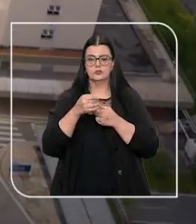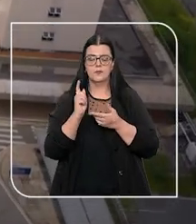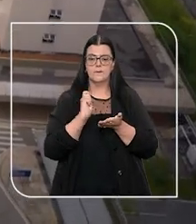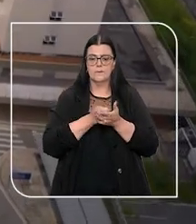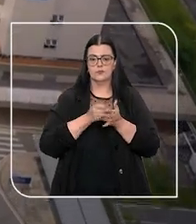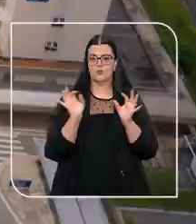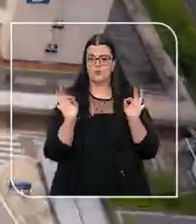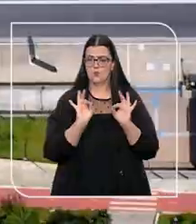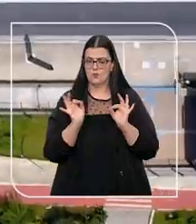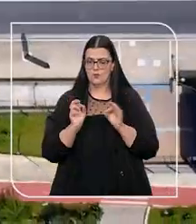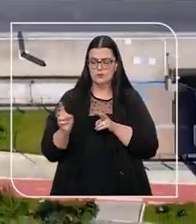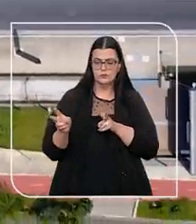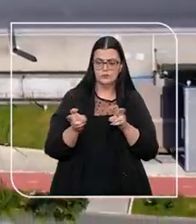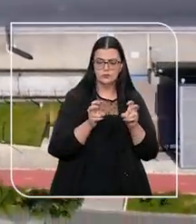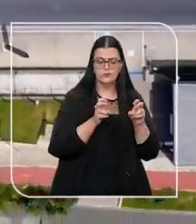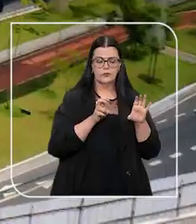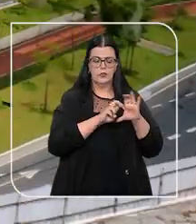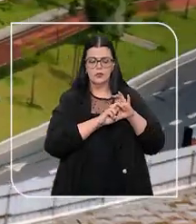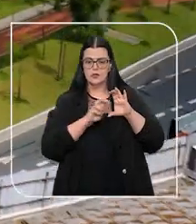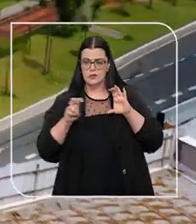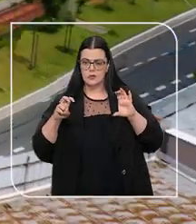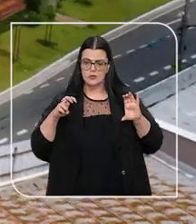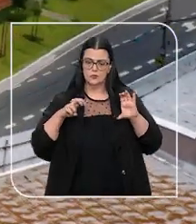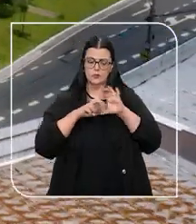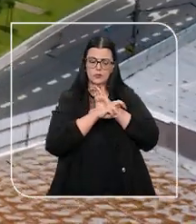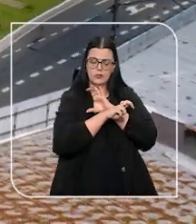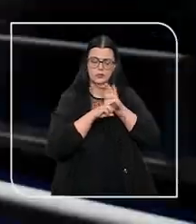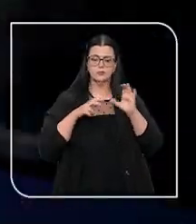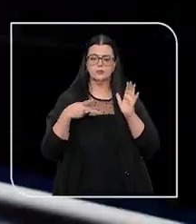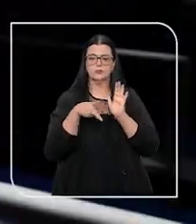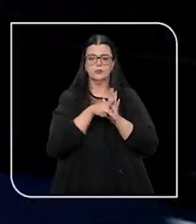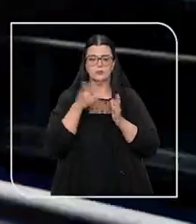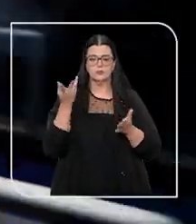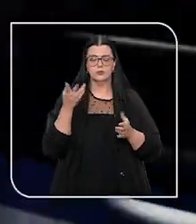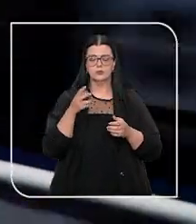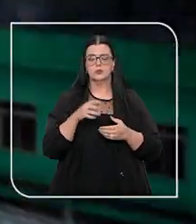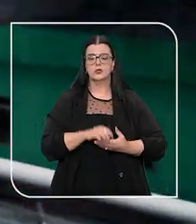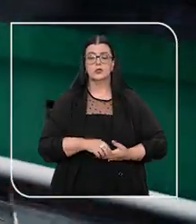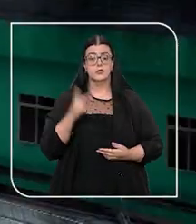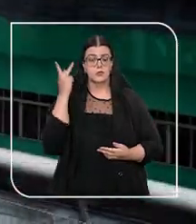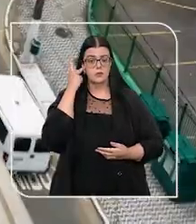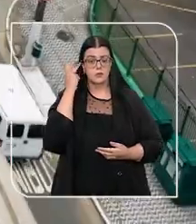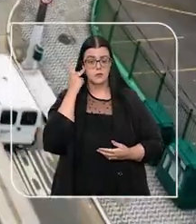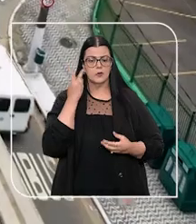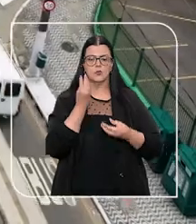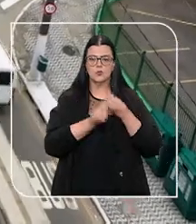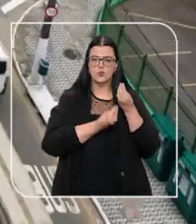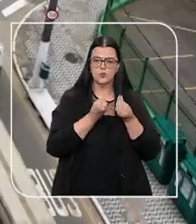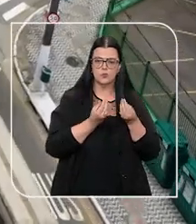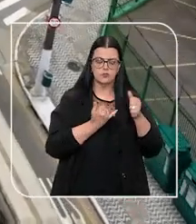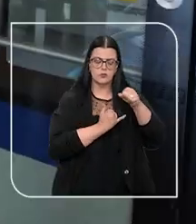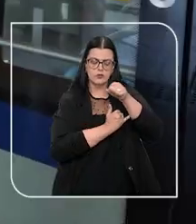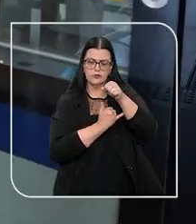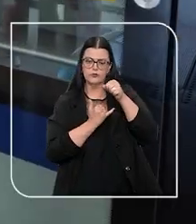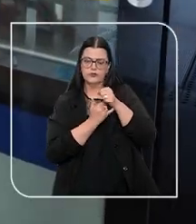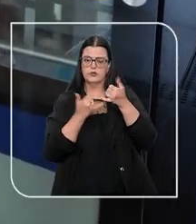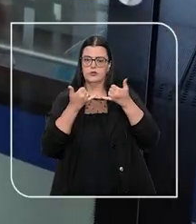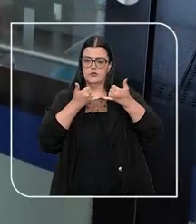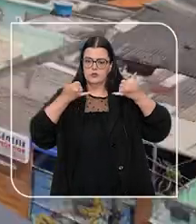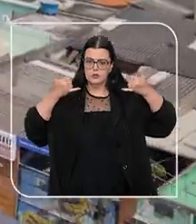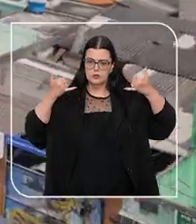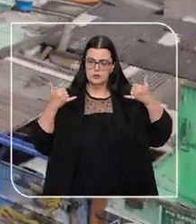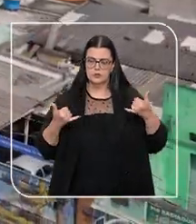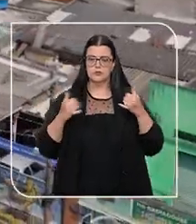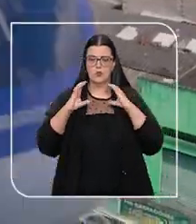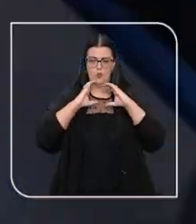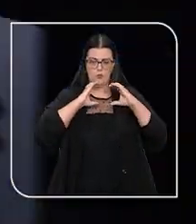manter, sem custos, a exploração do espaço dos túneis do metrô paulistano para a instalação de infraestrutura e de redes de